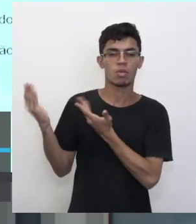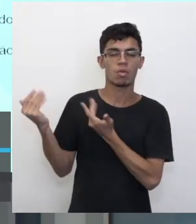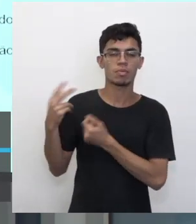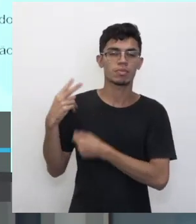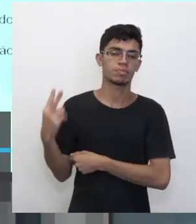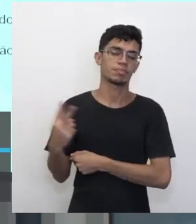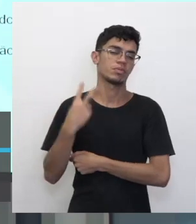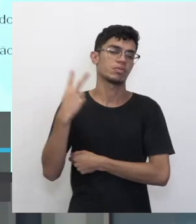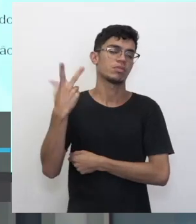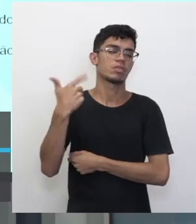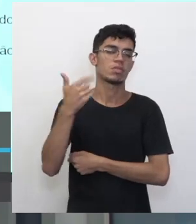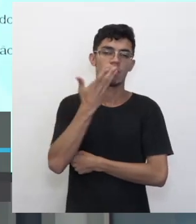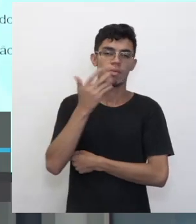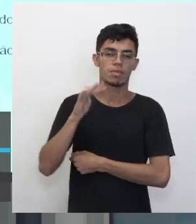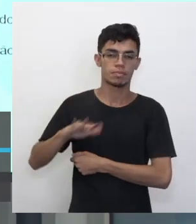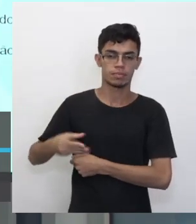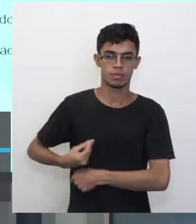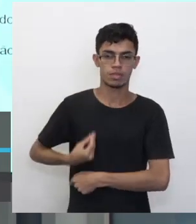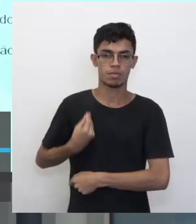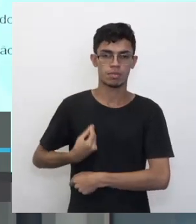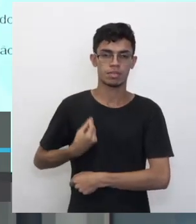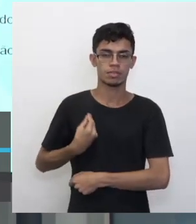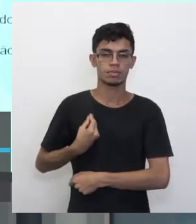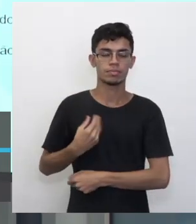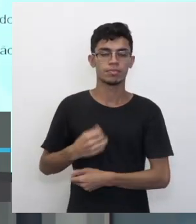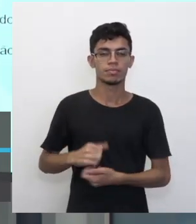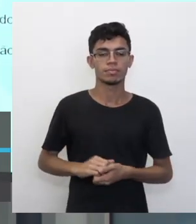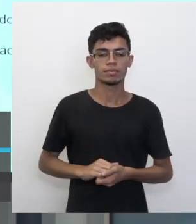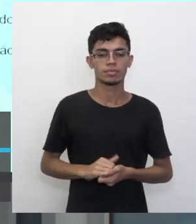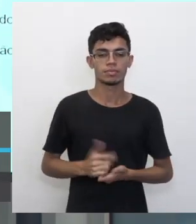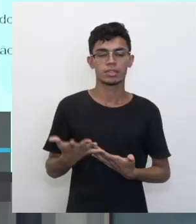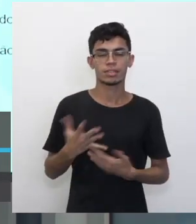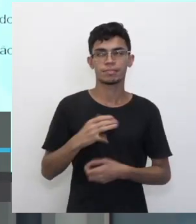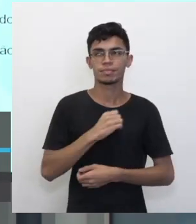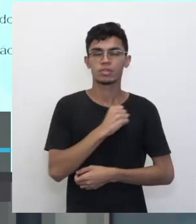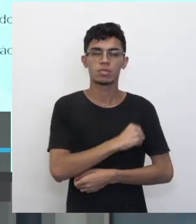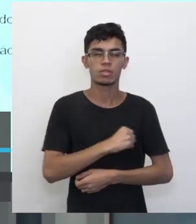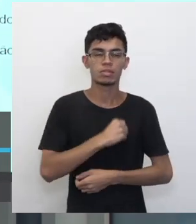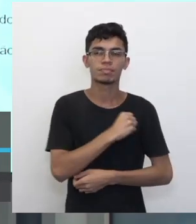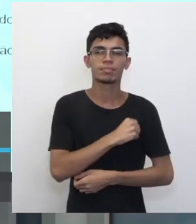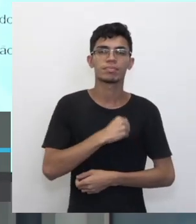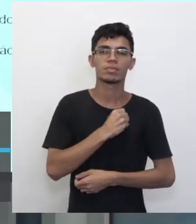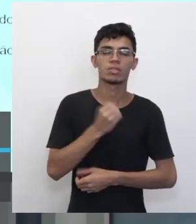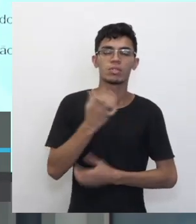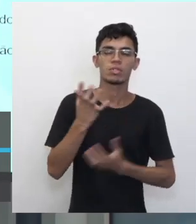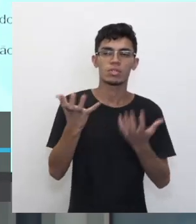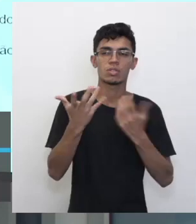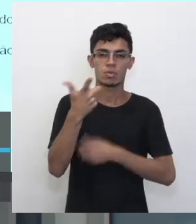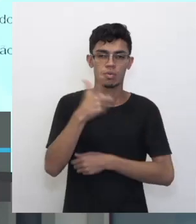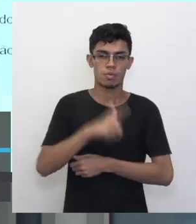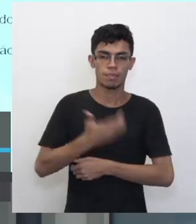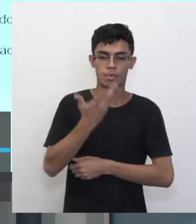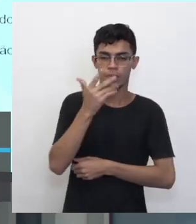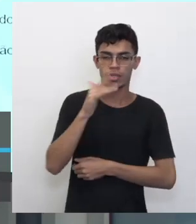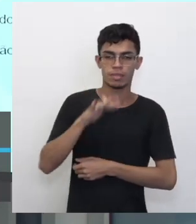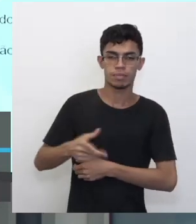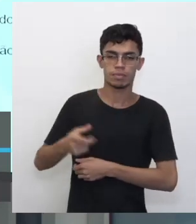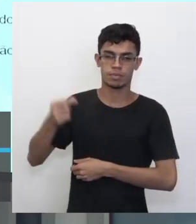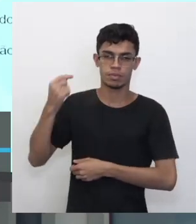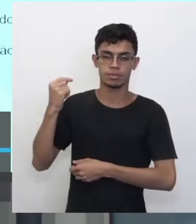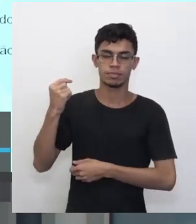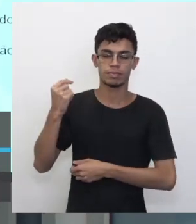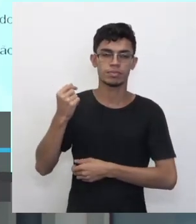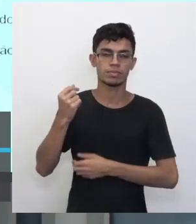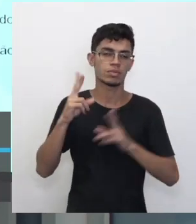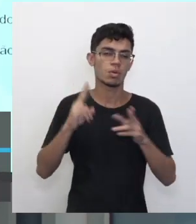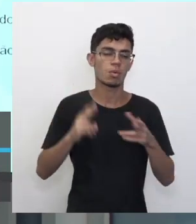valorização da infância. Olhar com saudosismo, olha, a gente quer voltar a ser criança, né? A gente quer voltar para o início, no caso desta